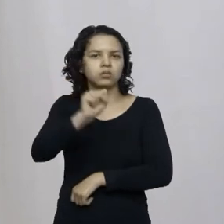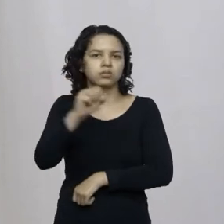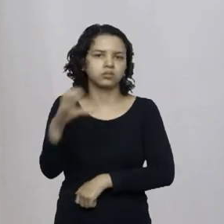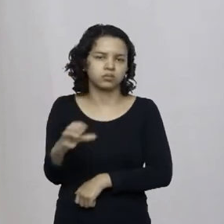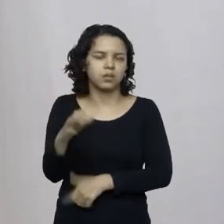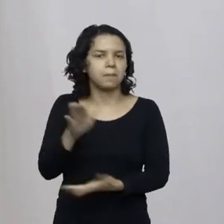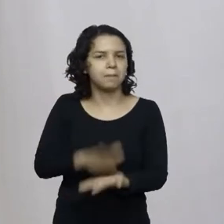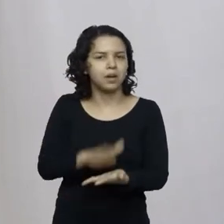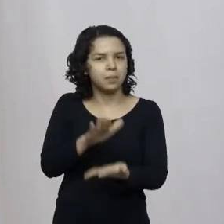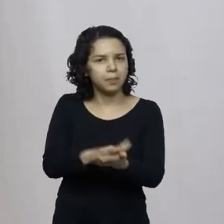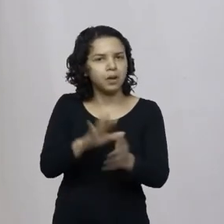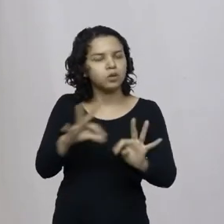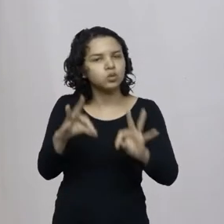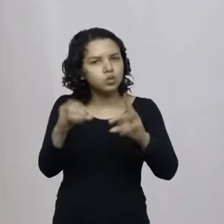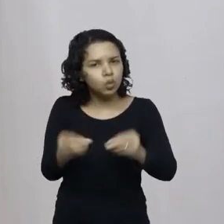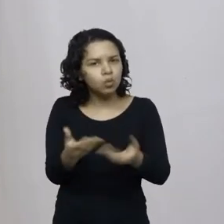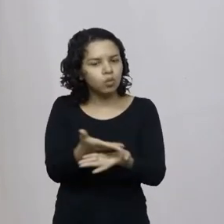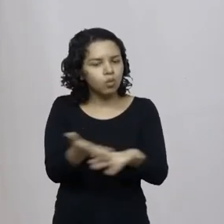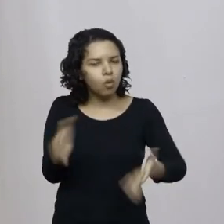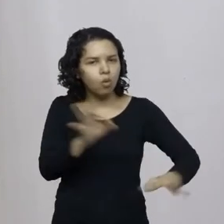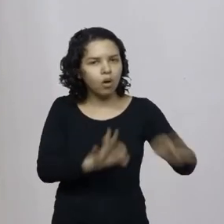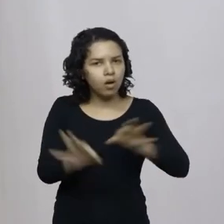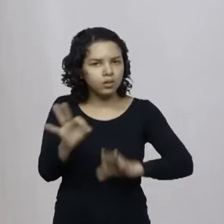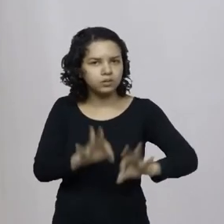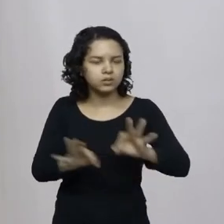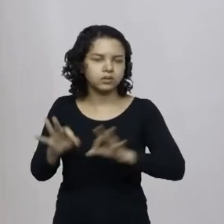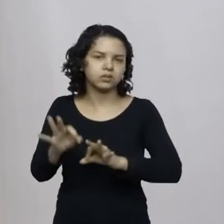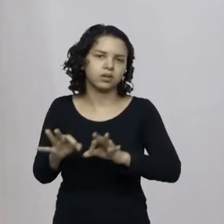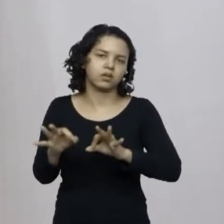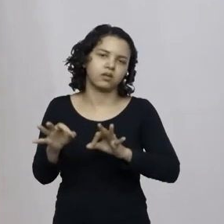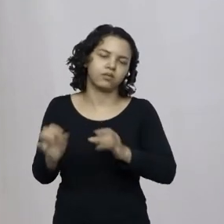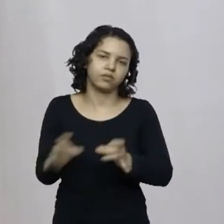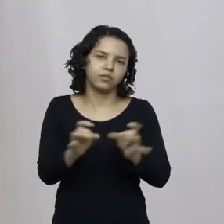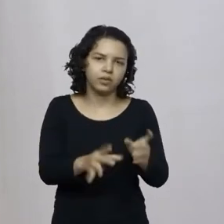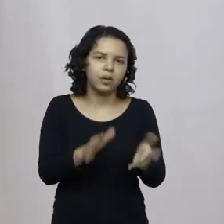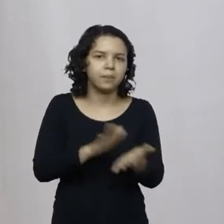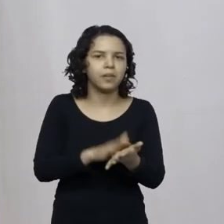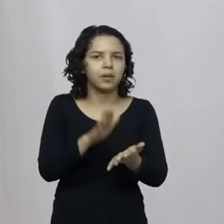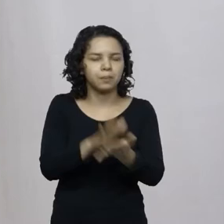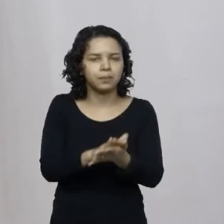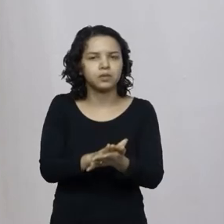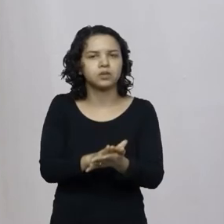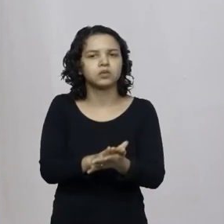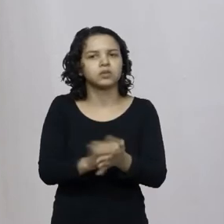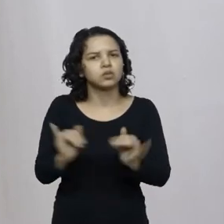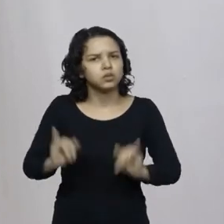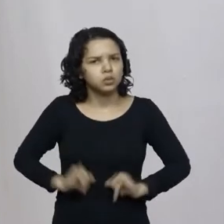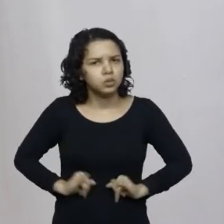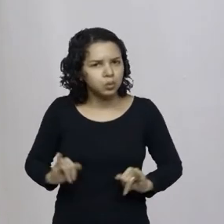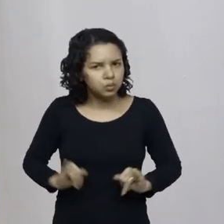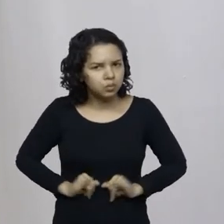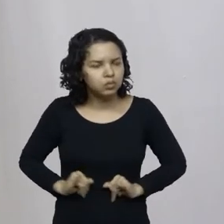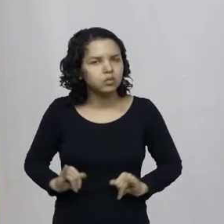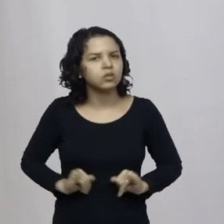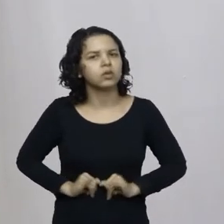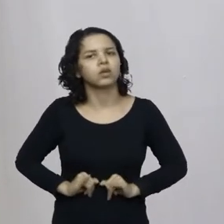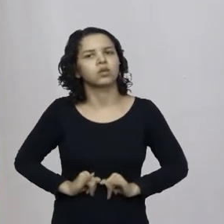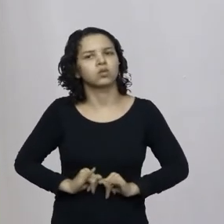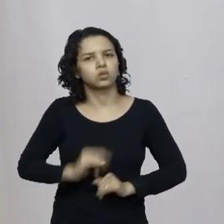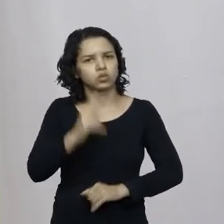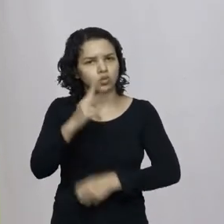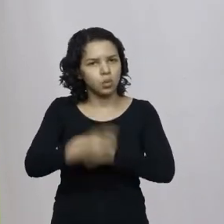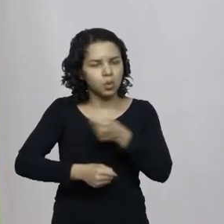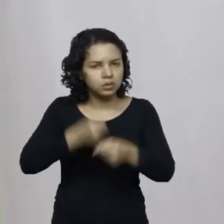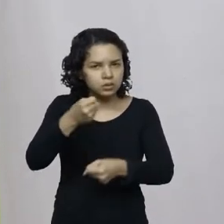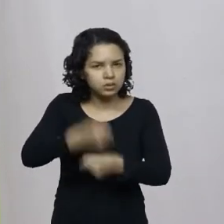parabéns a todos os organizadores da feira parabéns uma feira que sofreu muito sofreu muito nos dois últimos